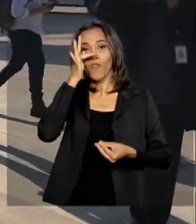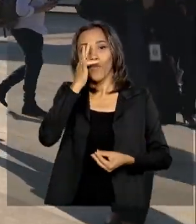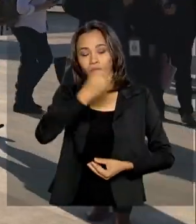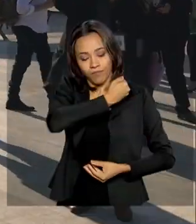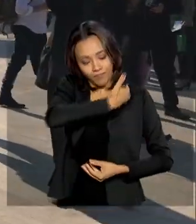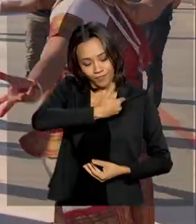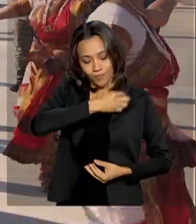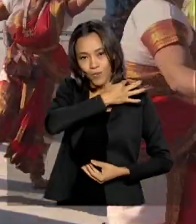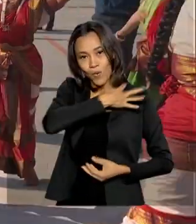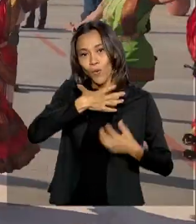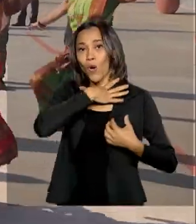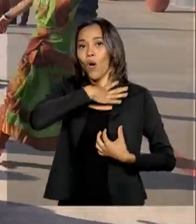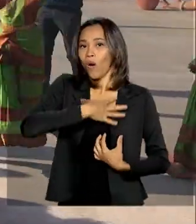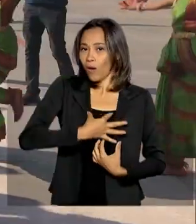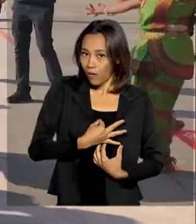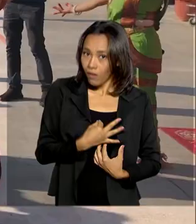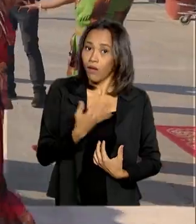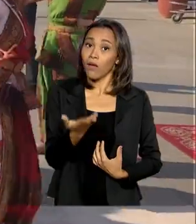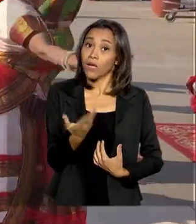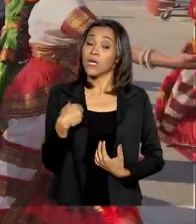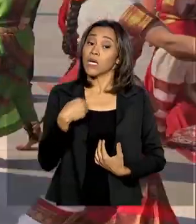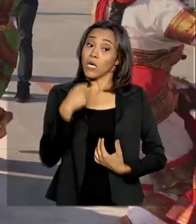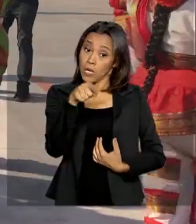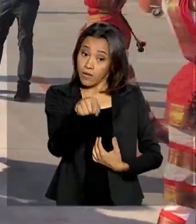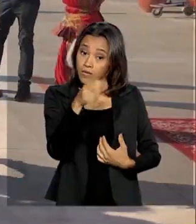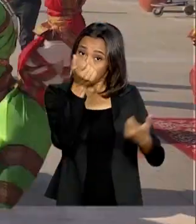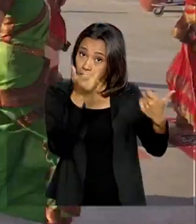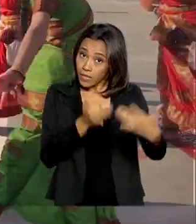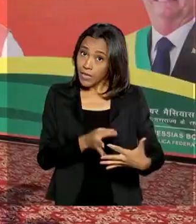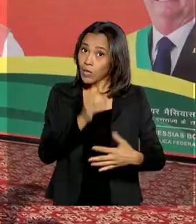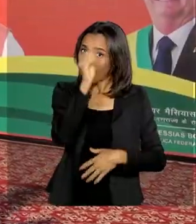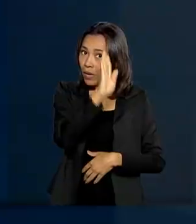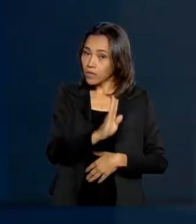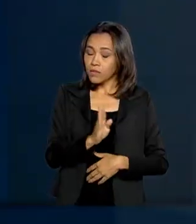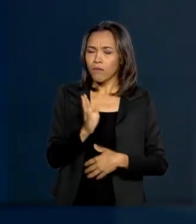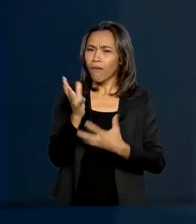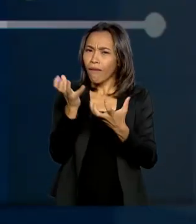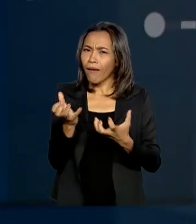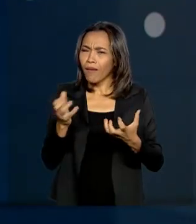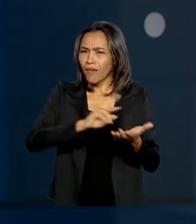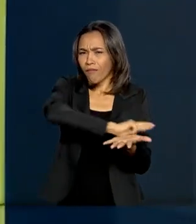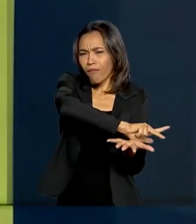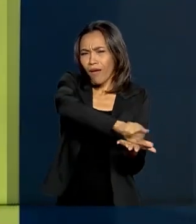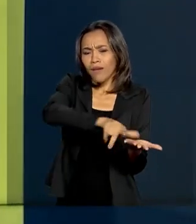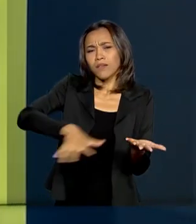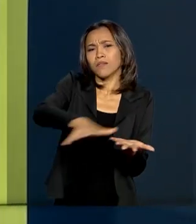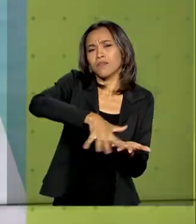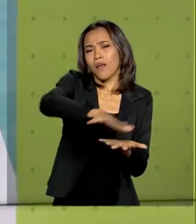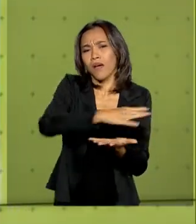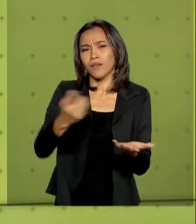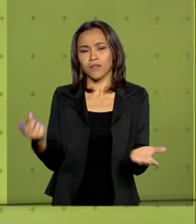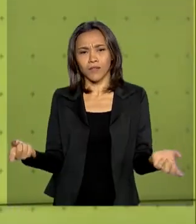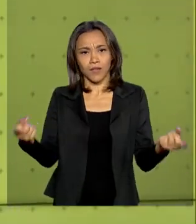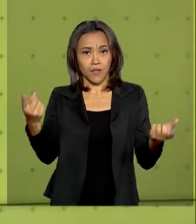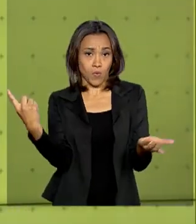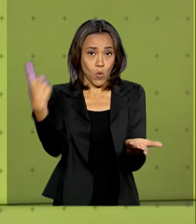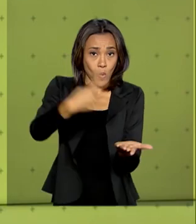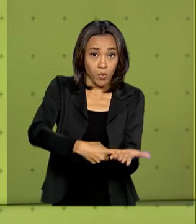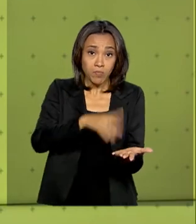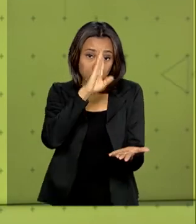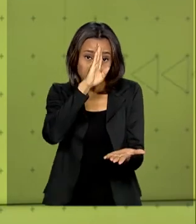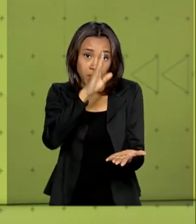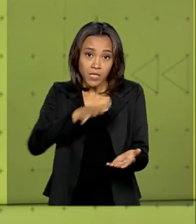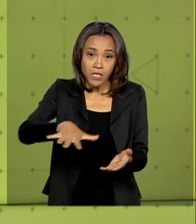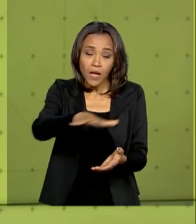jornalistas, o presidente disse que o Brasil está de olho em fechar negócios em várias áreas com o país asiático, principalmente de